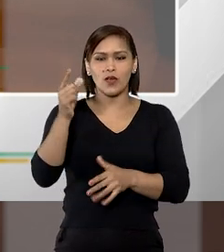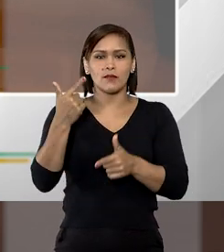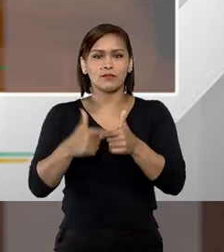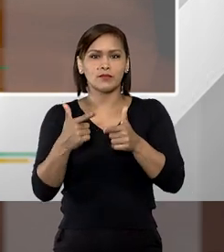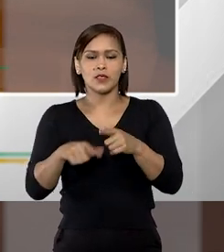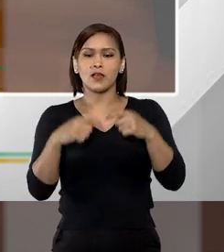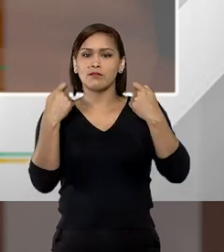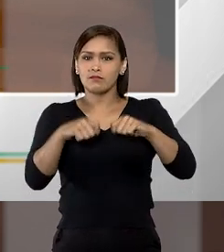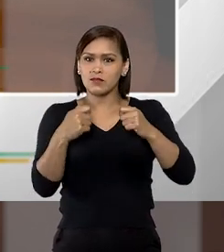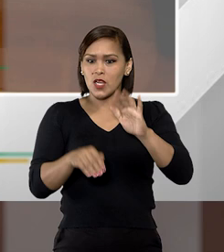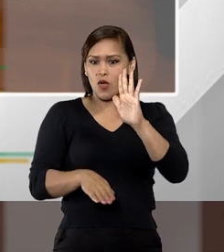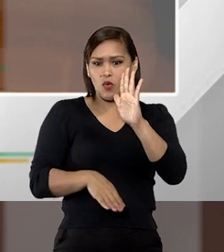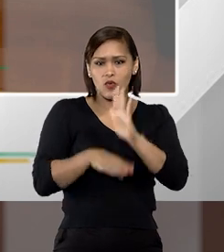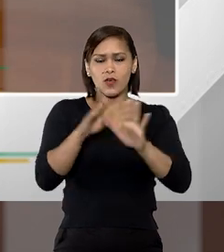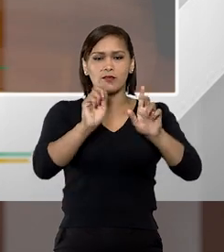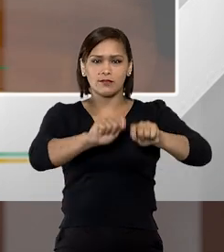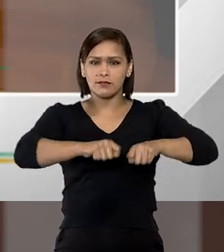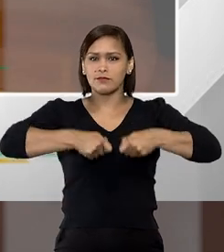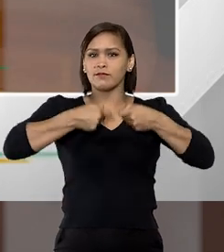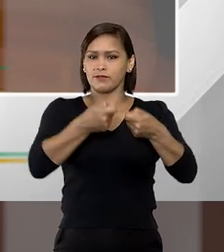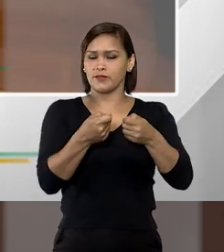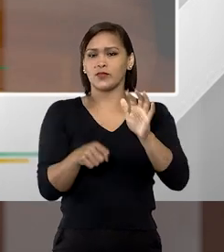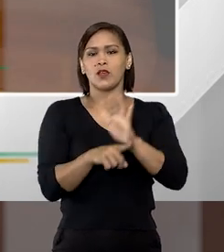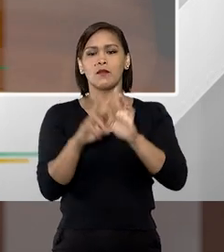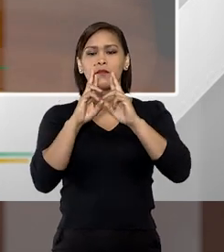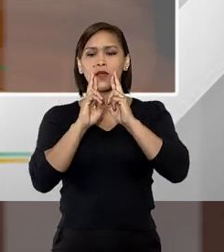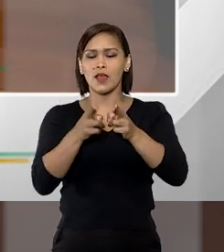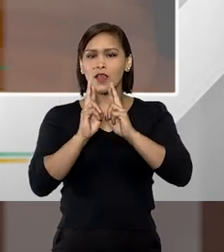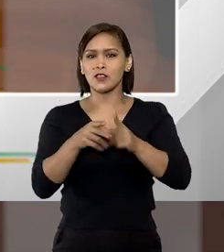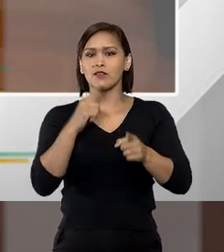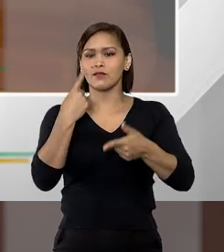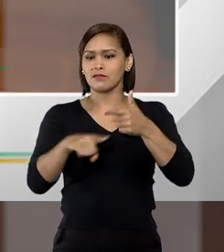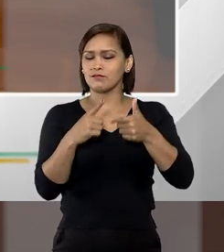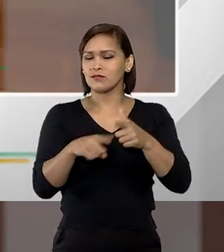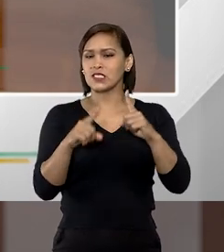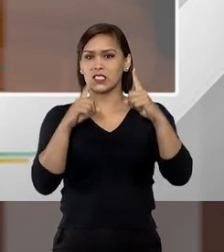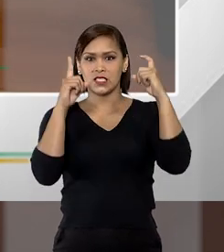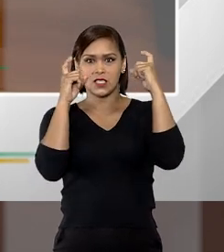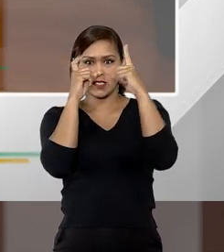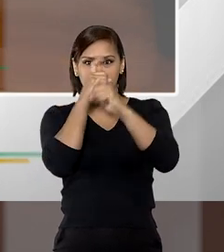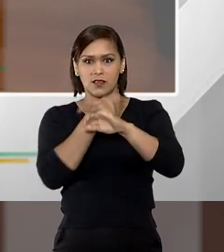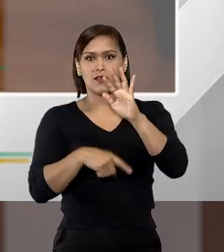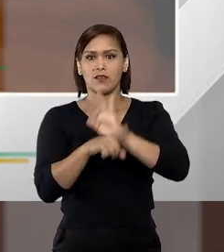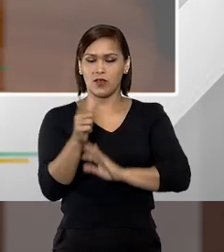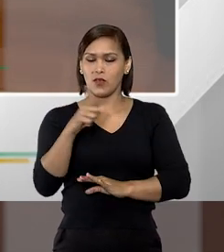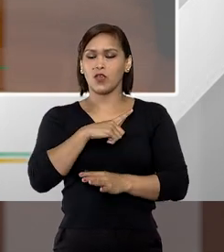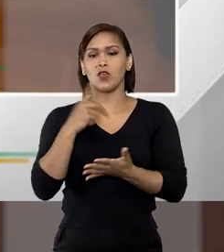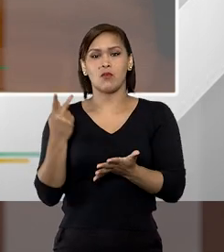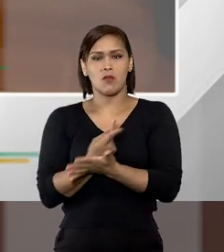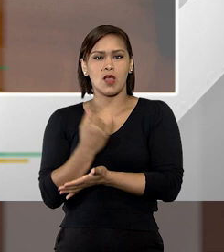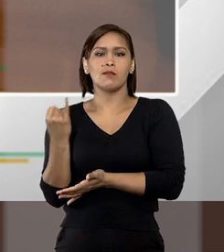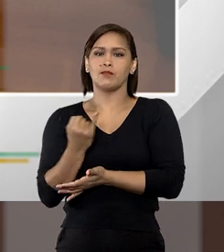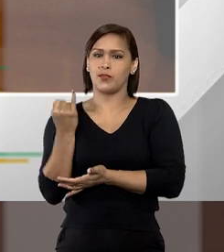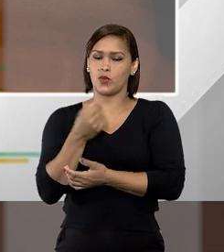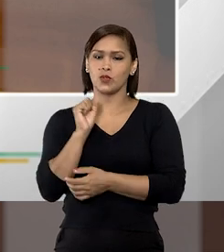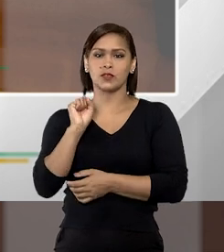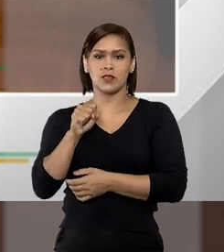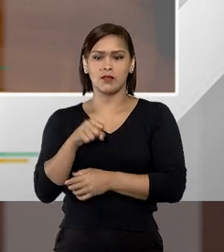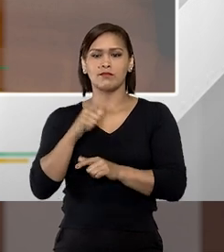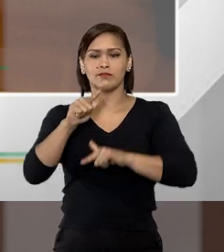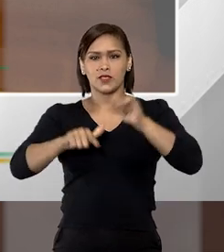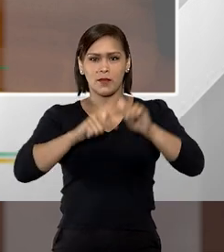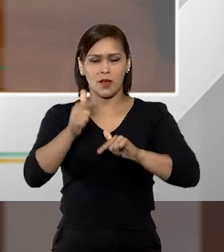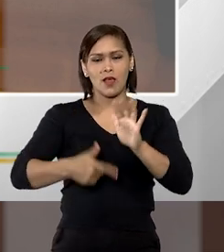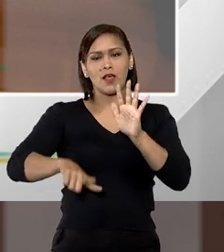quanto que a gente precisa se empenhar para resolver esse problema tão dramático e eu acho muito importante, sim, a gente trabalhar, temos a